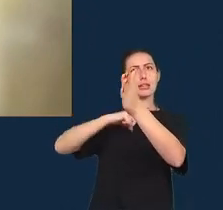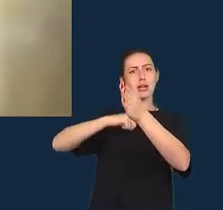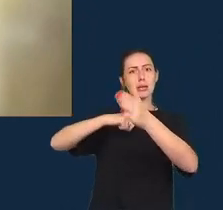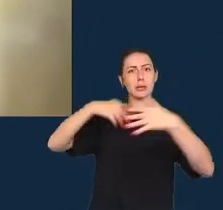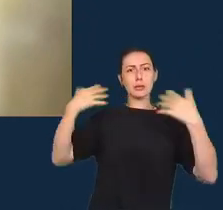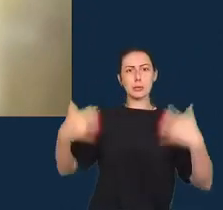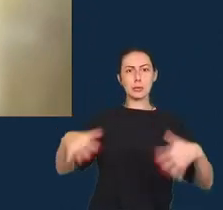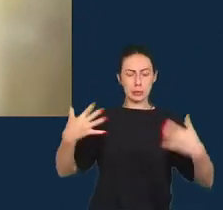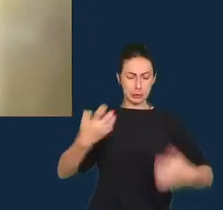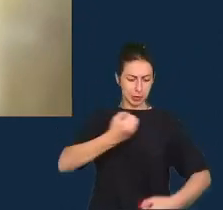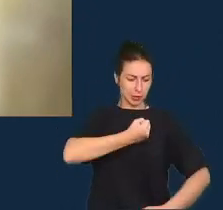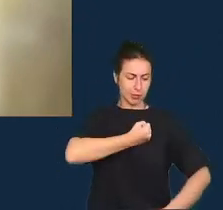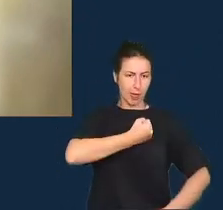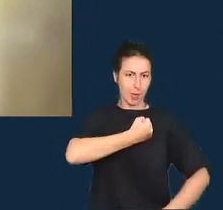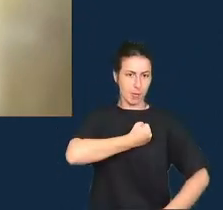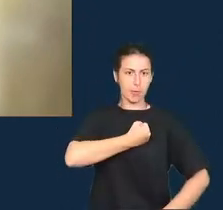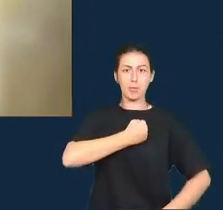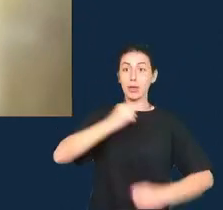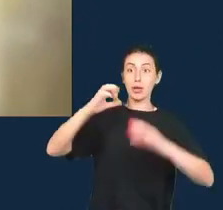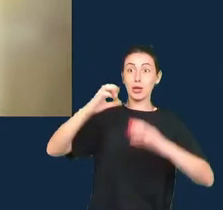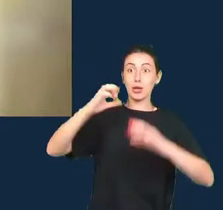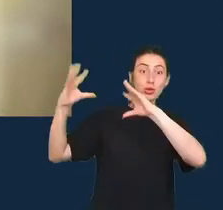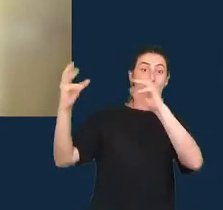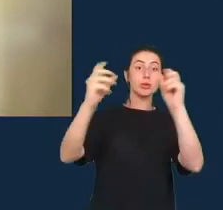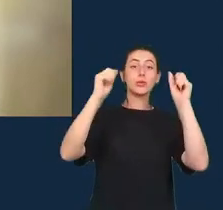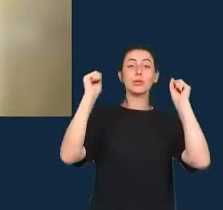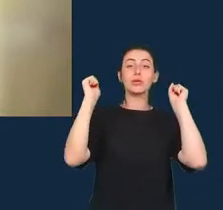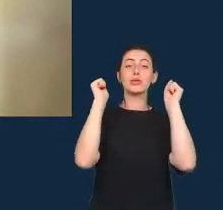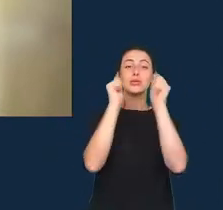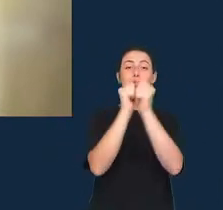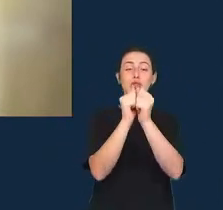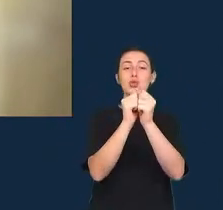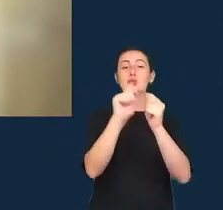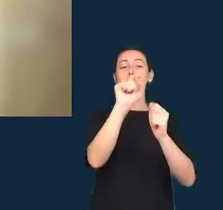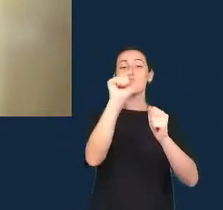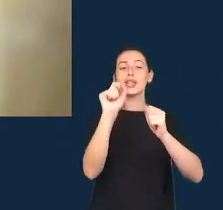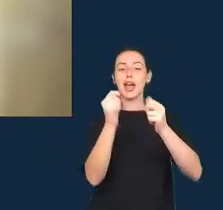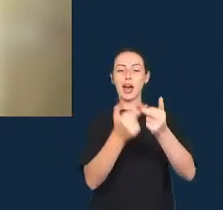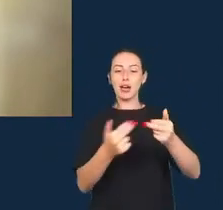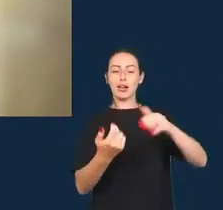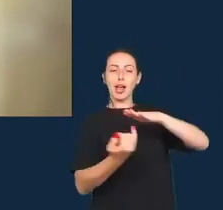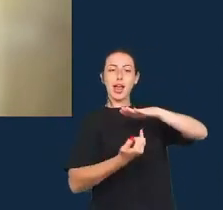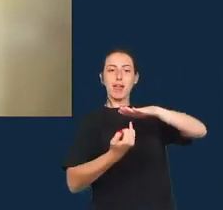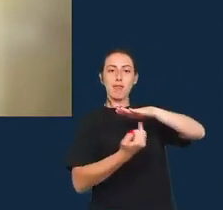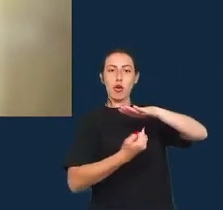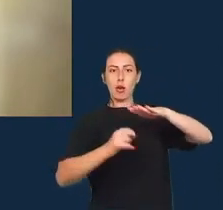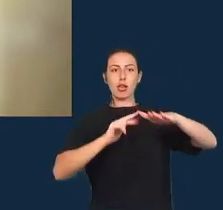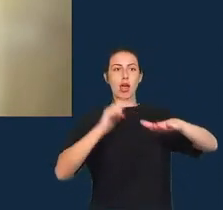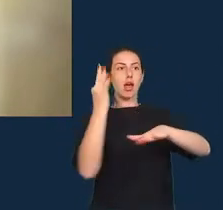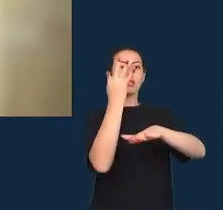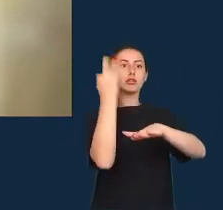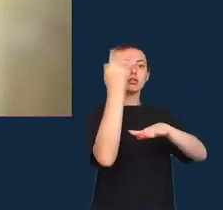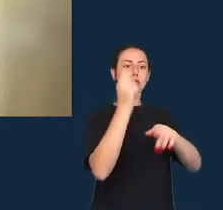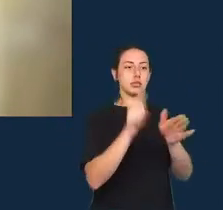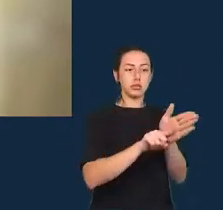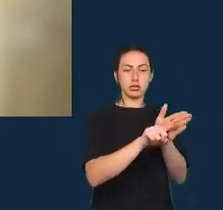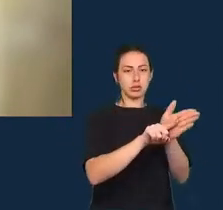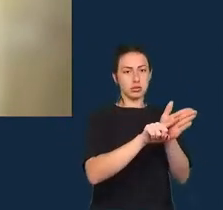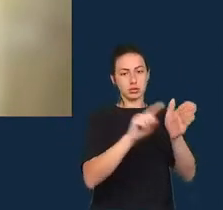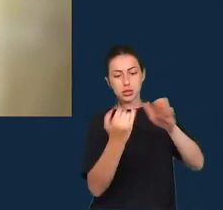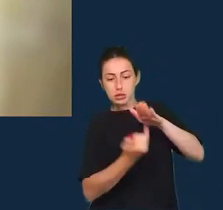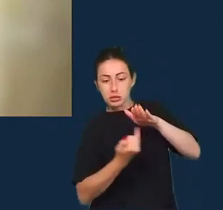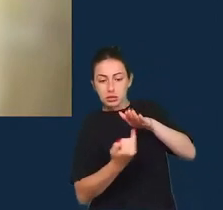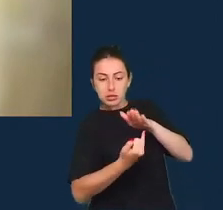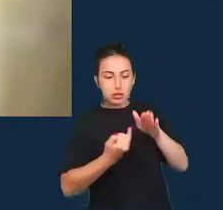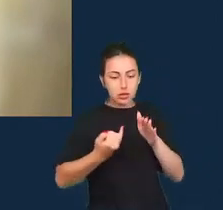tudo isso foi feito por essas associações informais e esse é o tipo de coordenação transnacional informal que eu